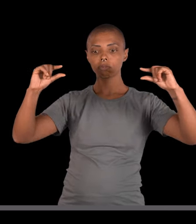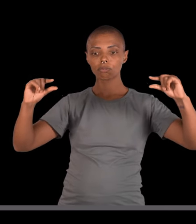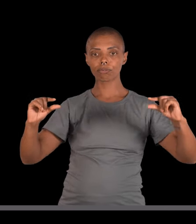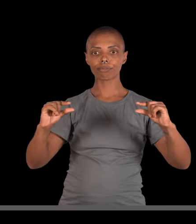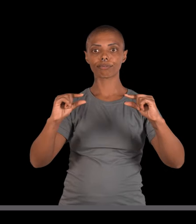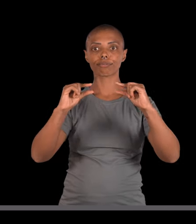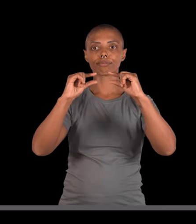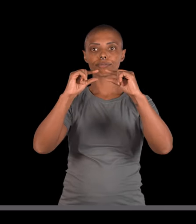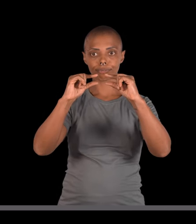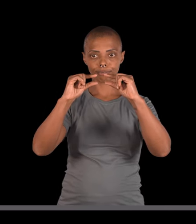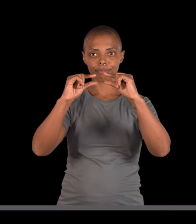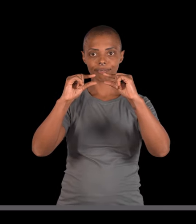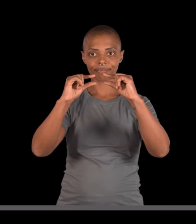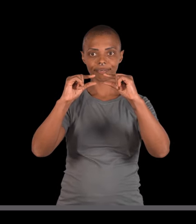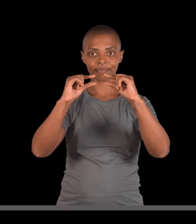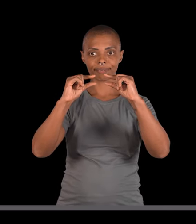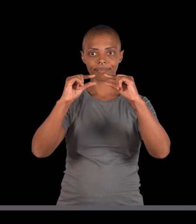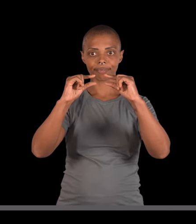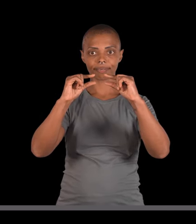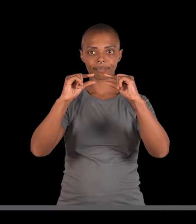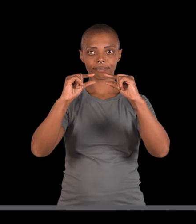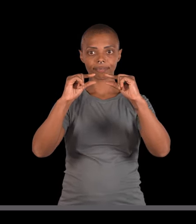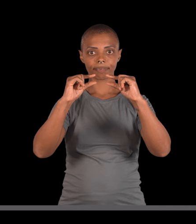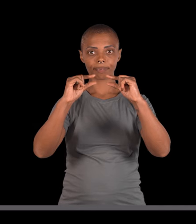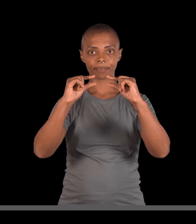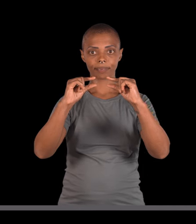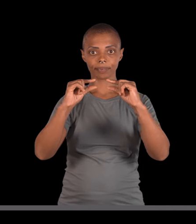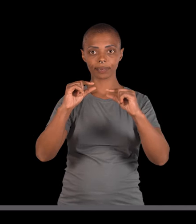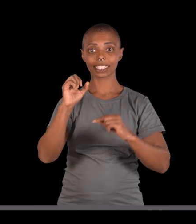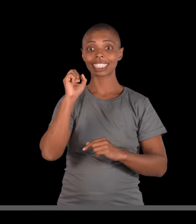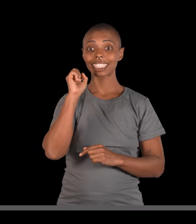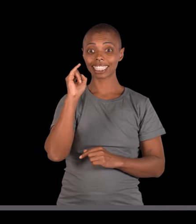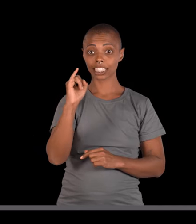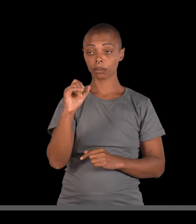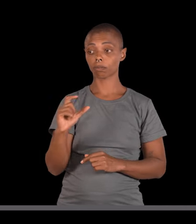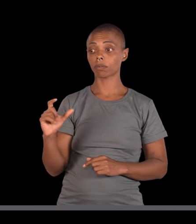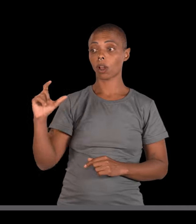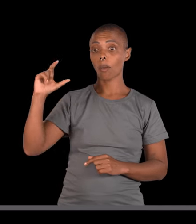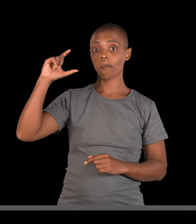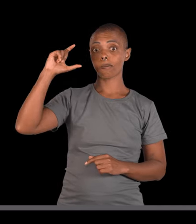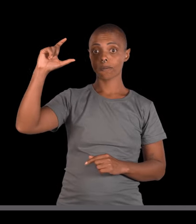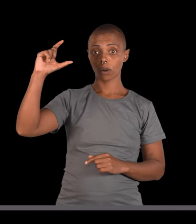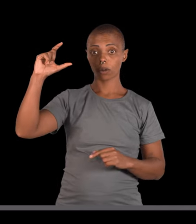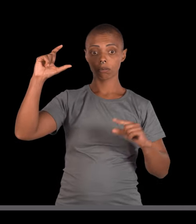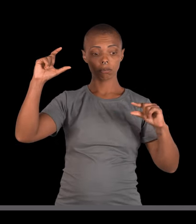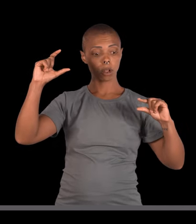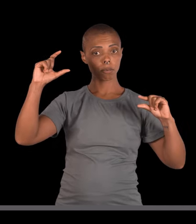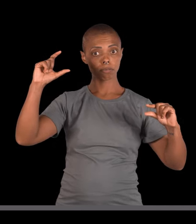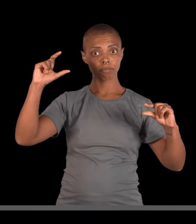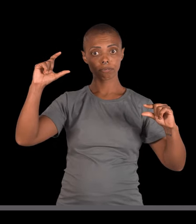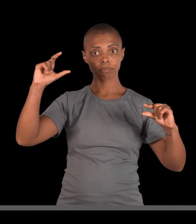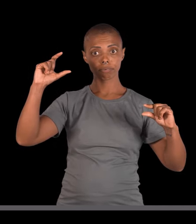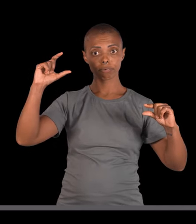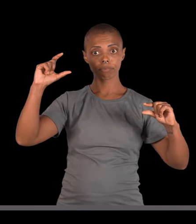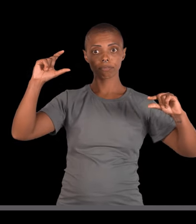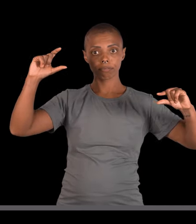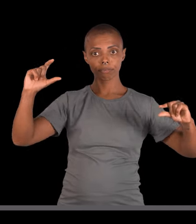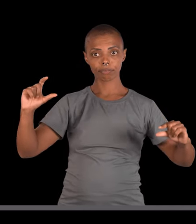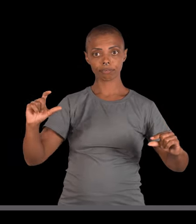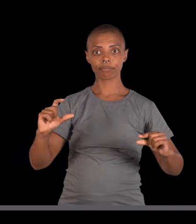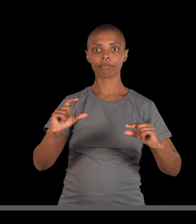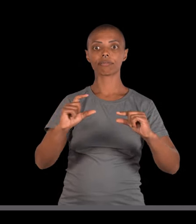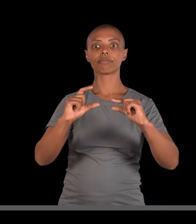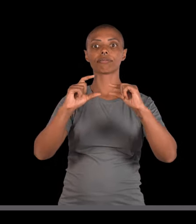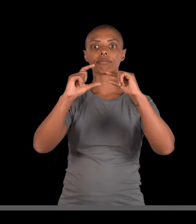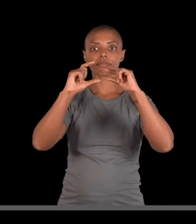encontrar com esse óvulo, o filho do casal vai ser Fzinho, Fzinho. Se esse